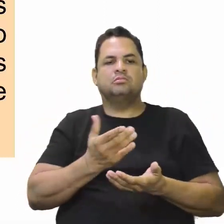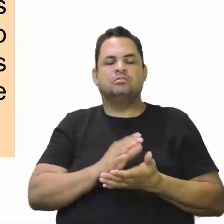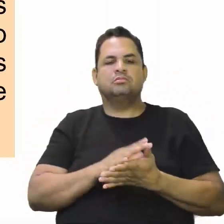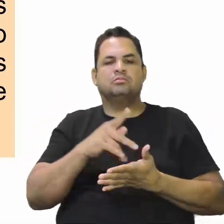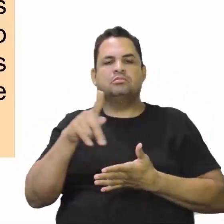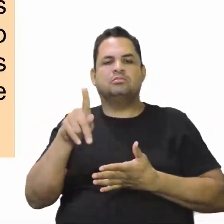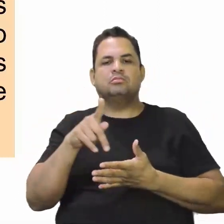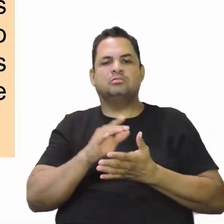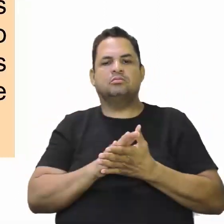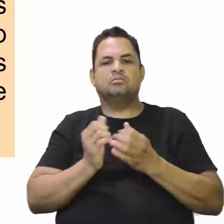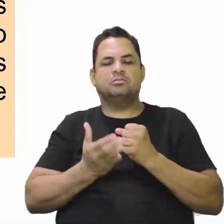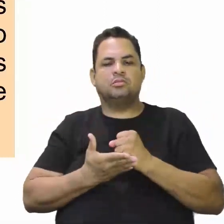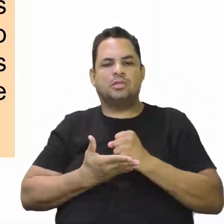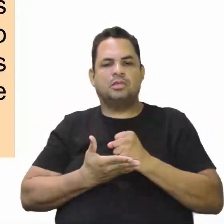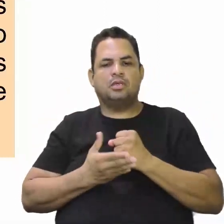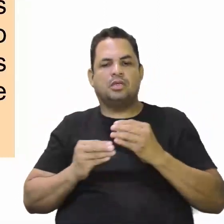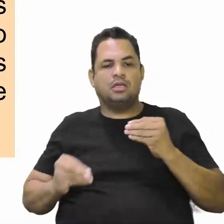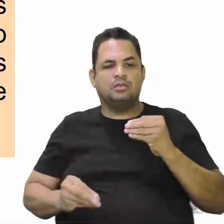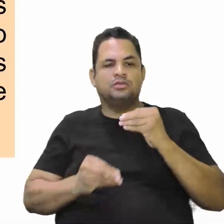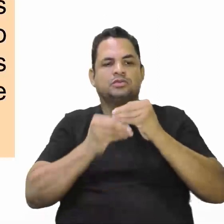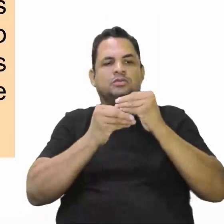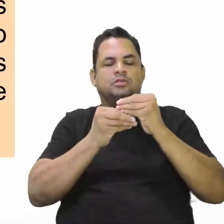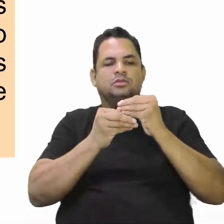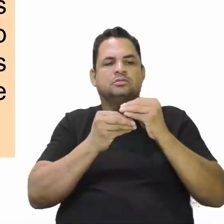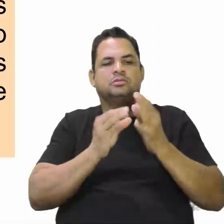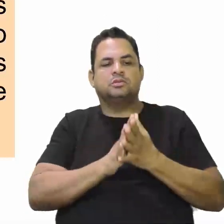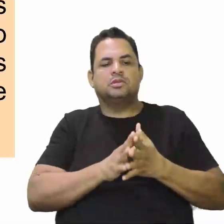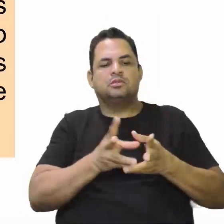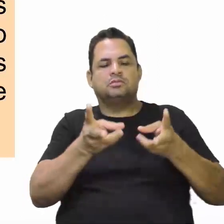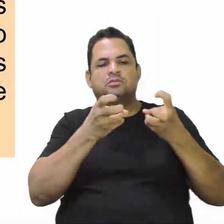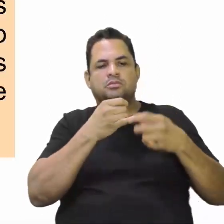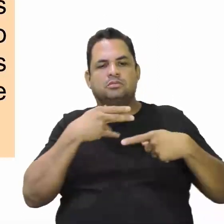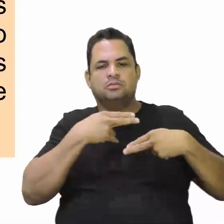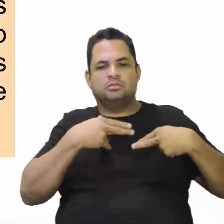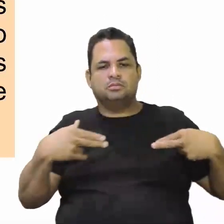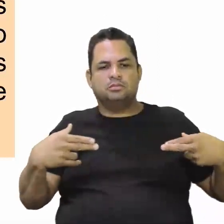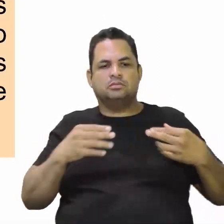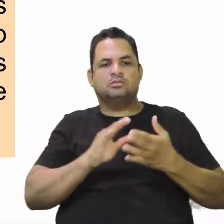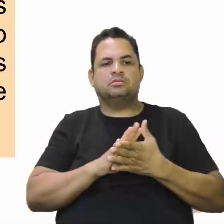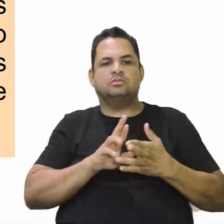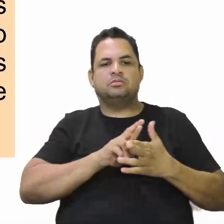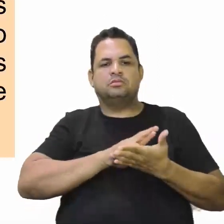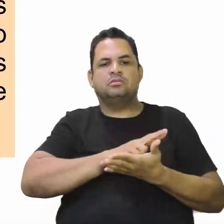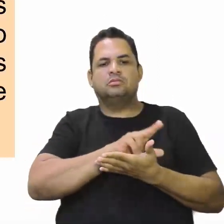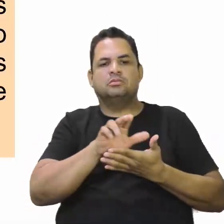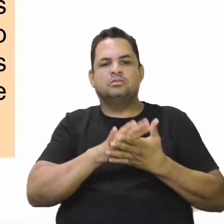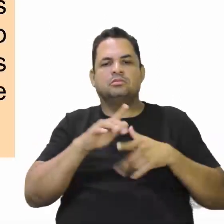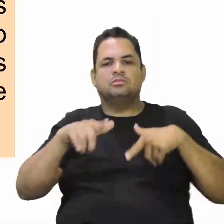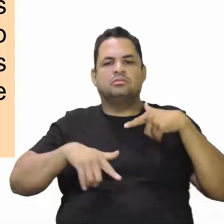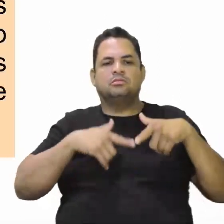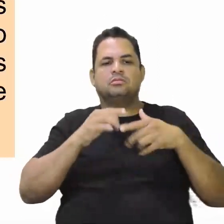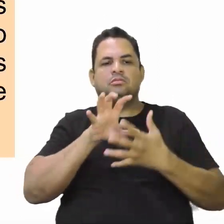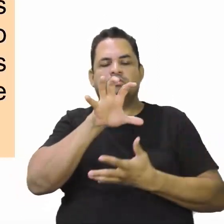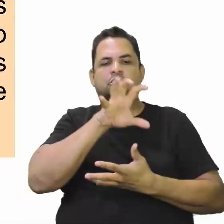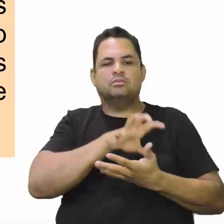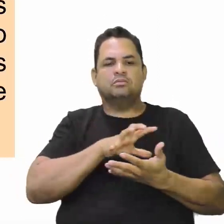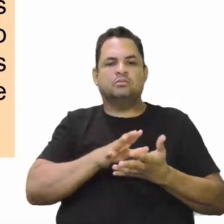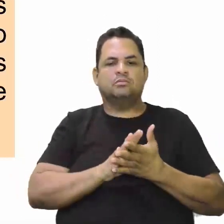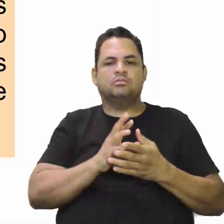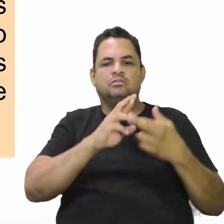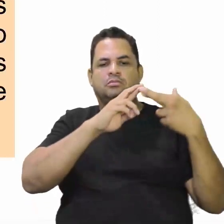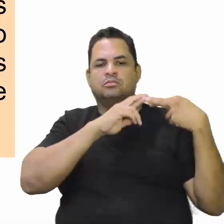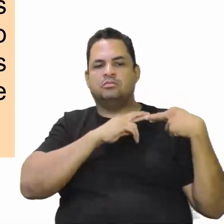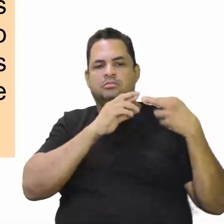complementar a mineração. Diversificando a produção da região vizinha. A responsável pelo